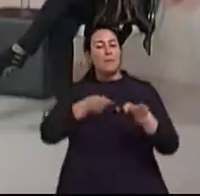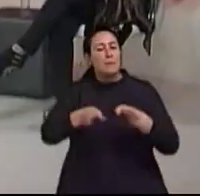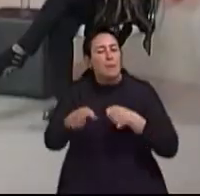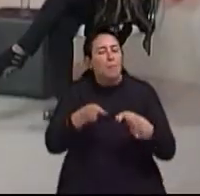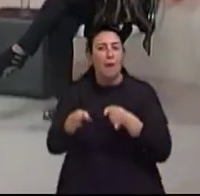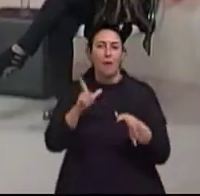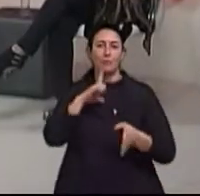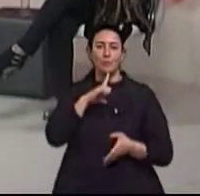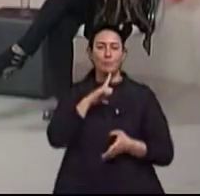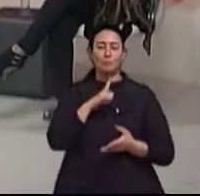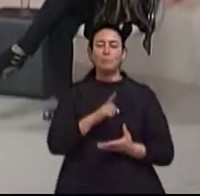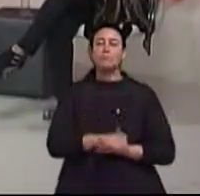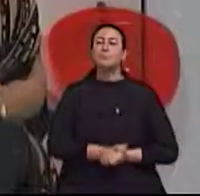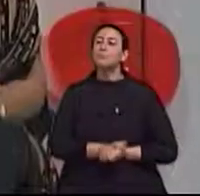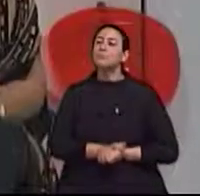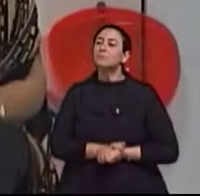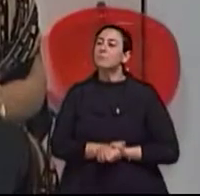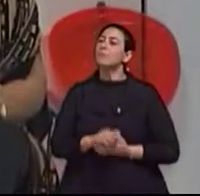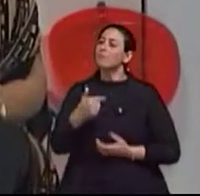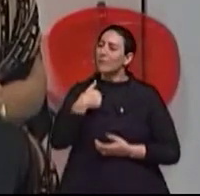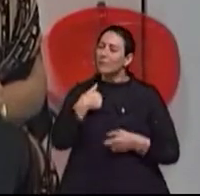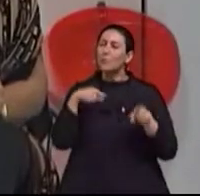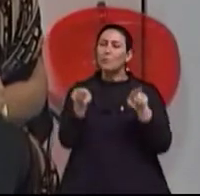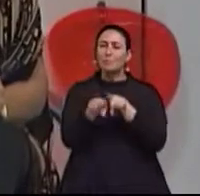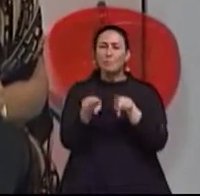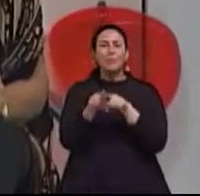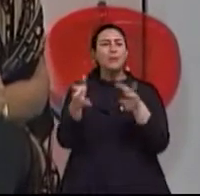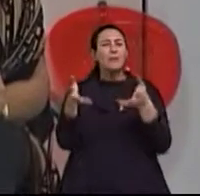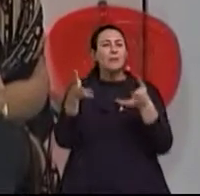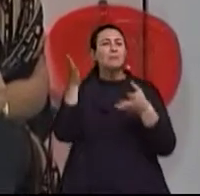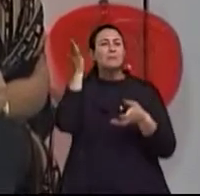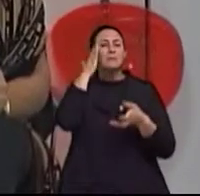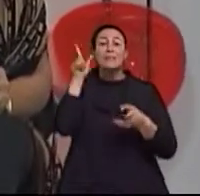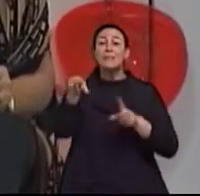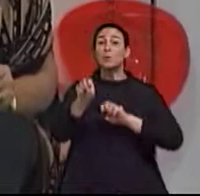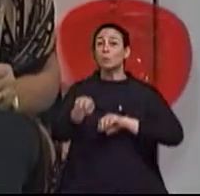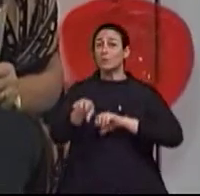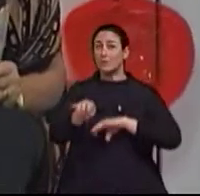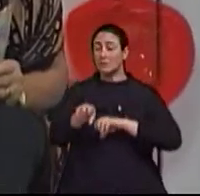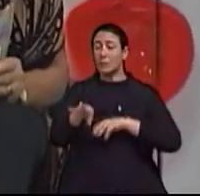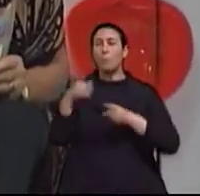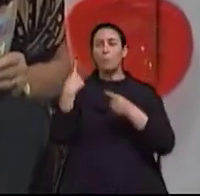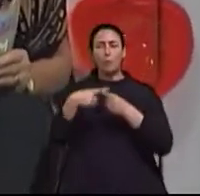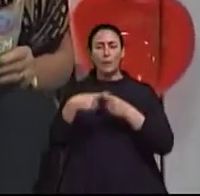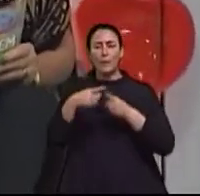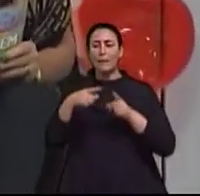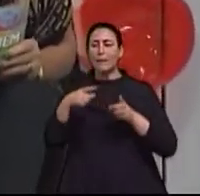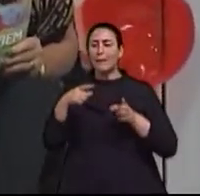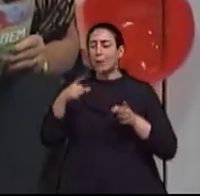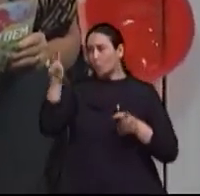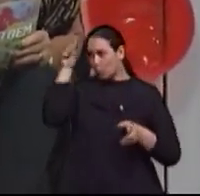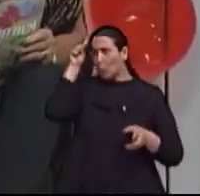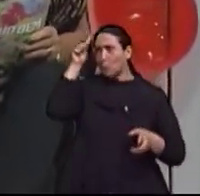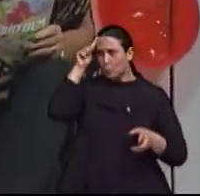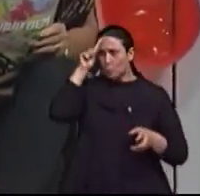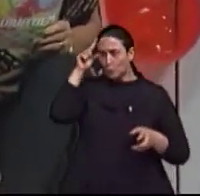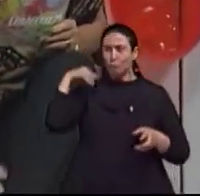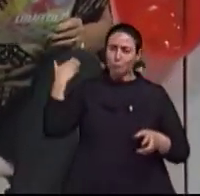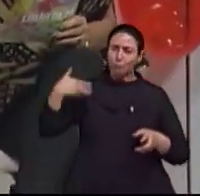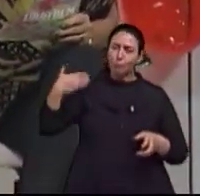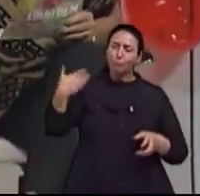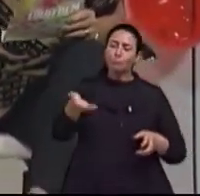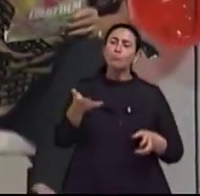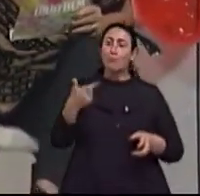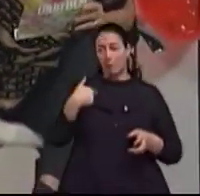a acessibilidade. Agora, eu quero chamar atenção também a questão da educação, porque a gente vê no dia a dia, eu vejo e agora